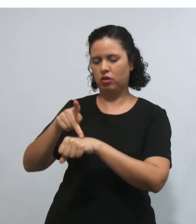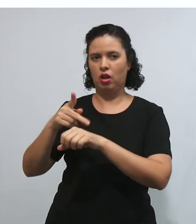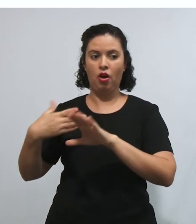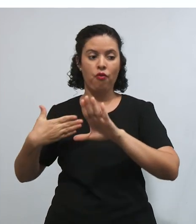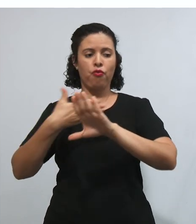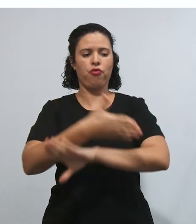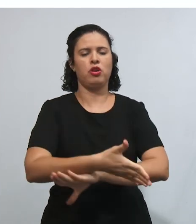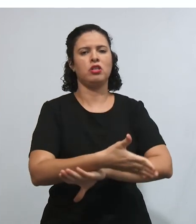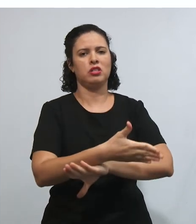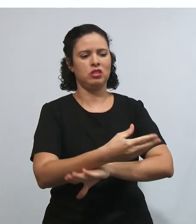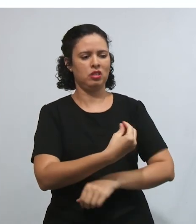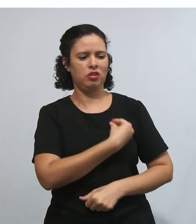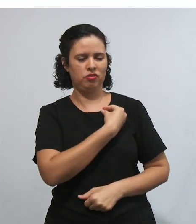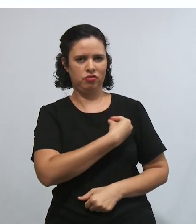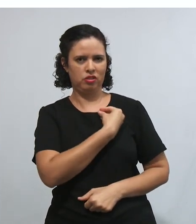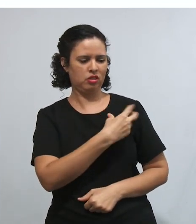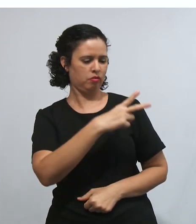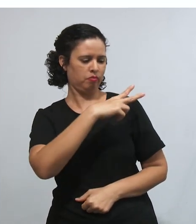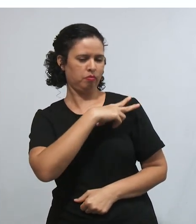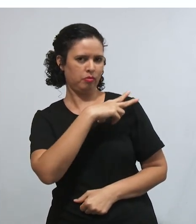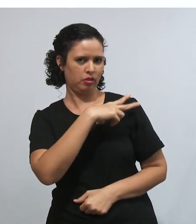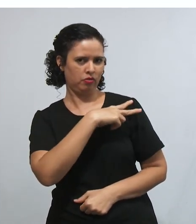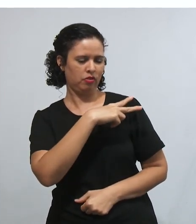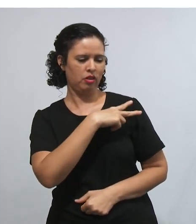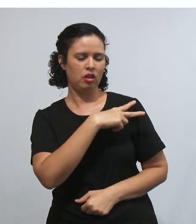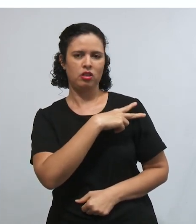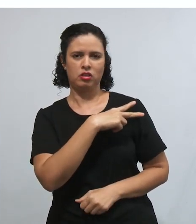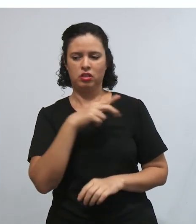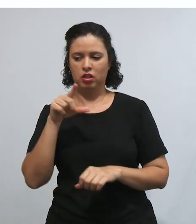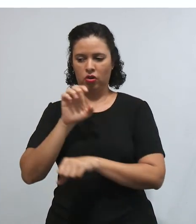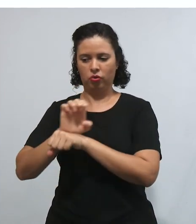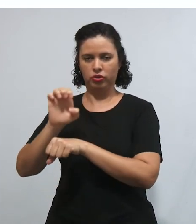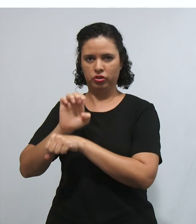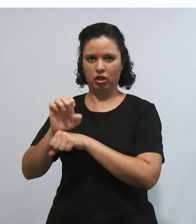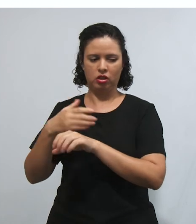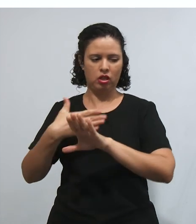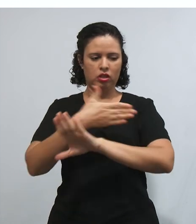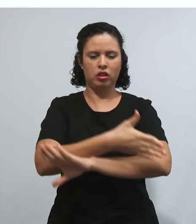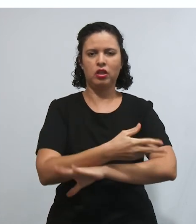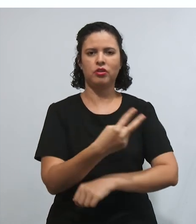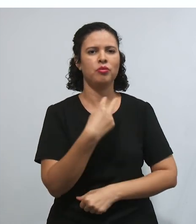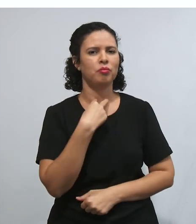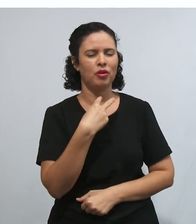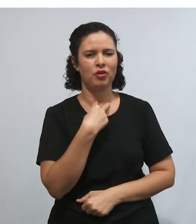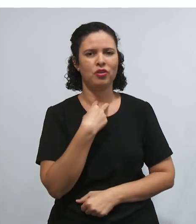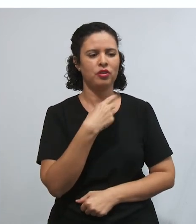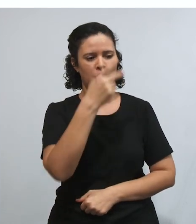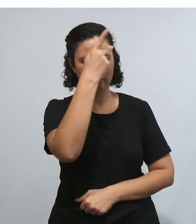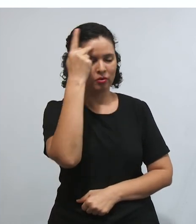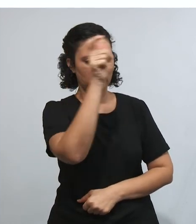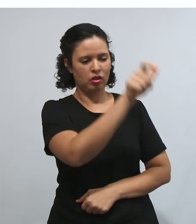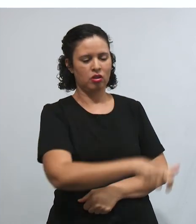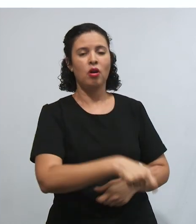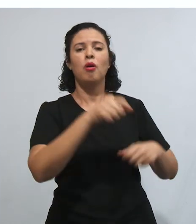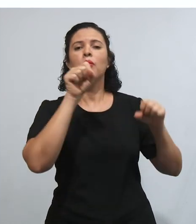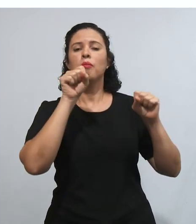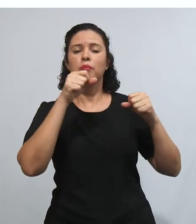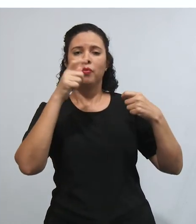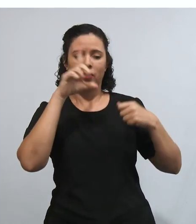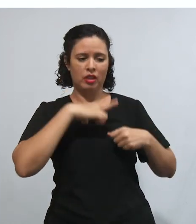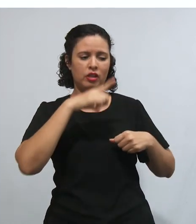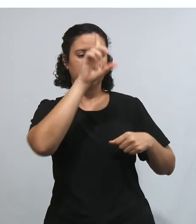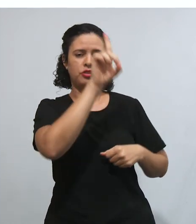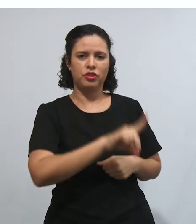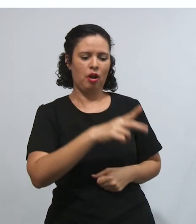Por exemplo, o direito à intimidade, tá? É um direito aqui de primeira geração, olha só. Tem como valor fonte a